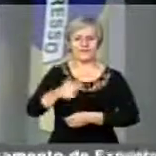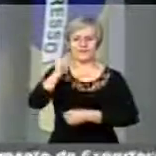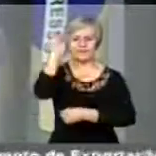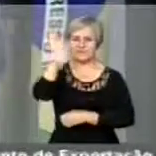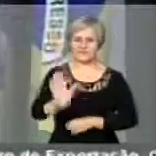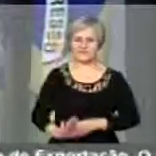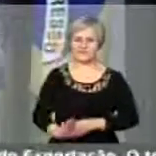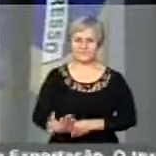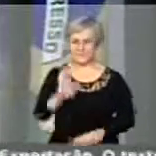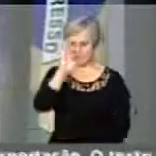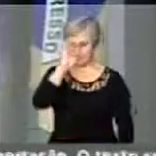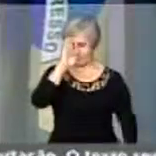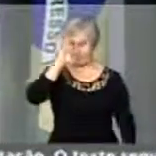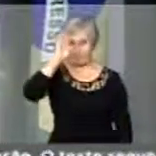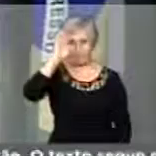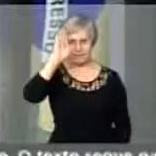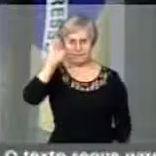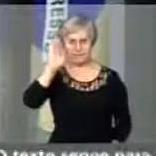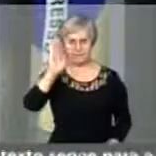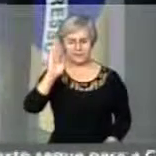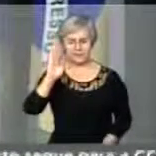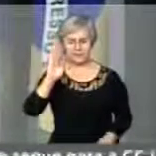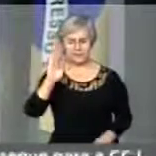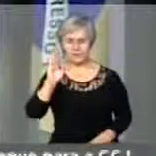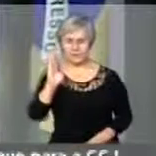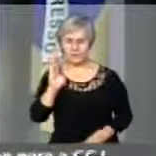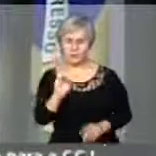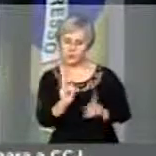principalmente domando concreto.